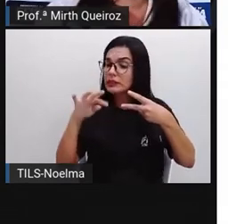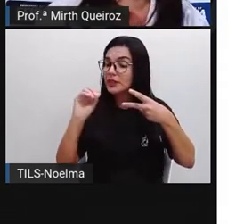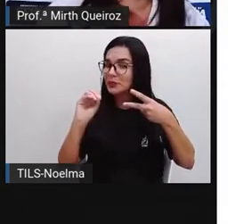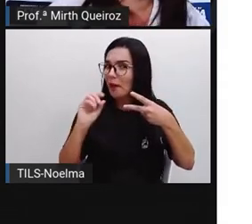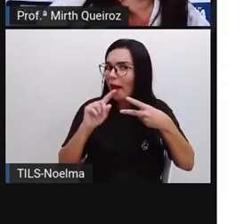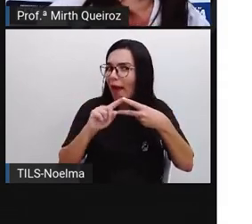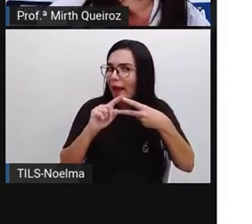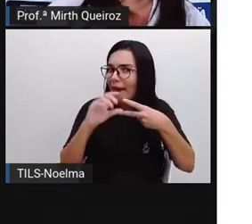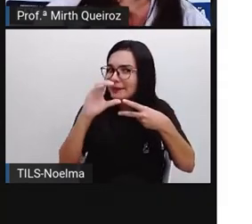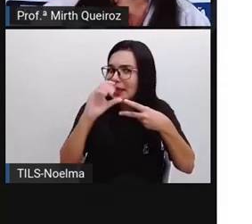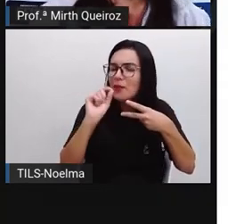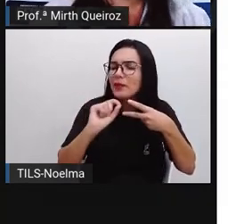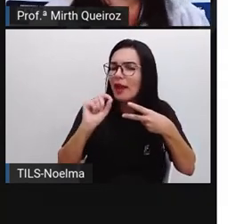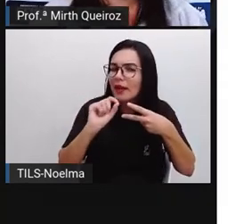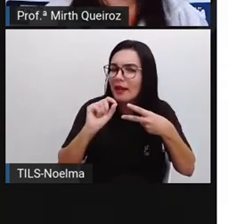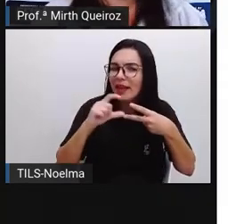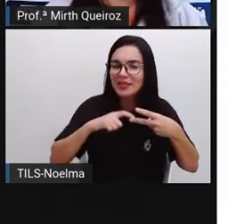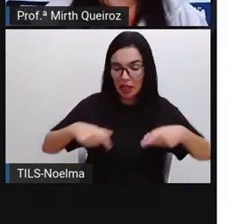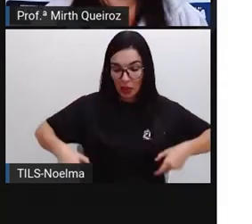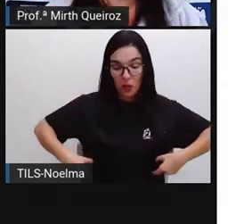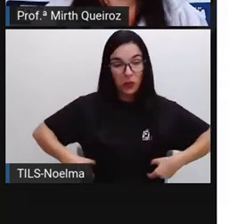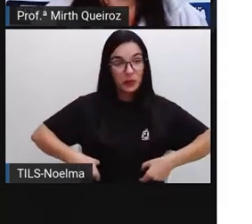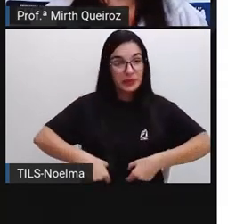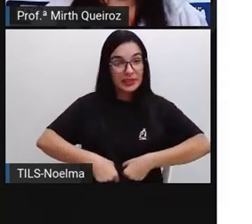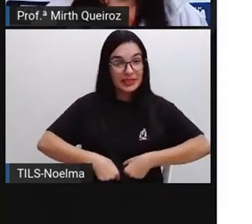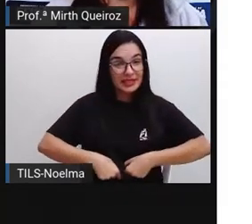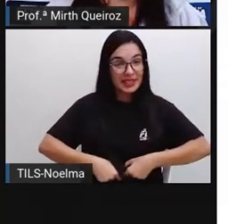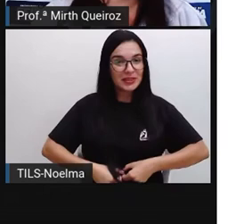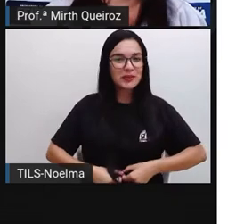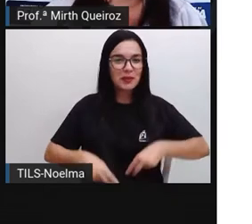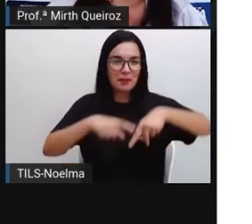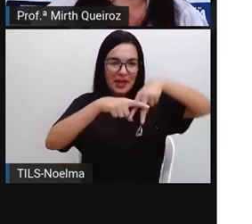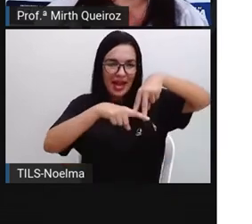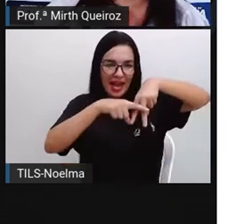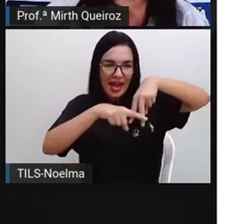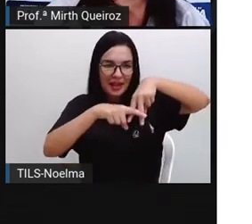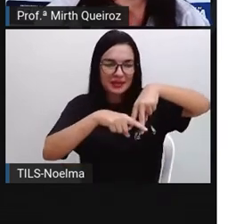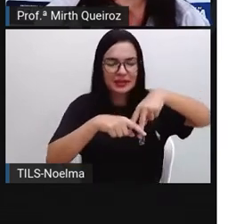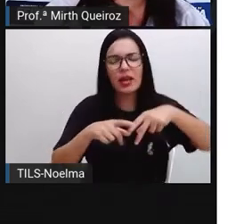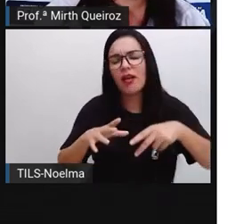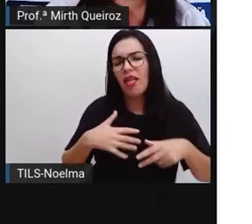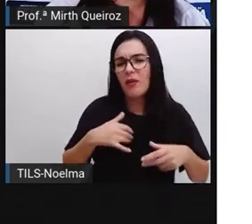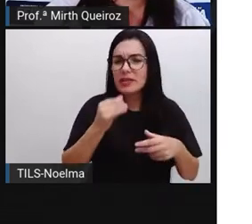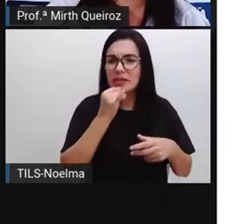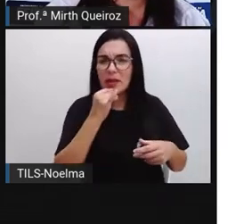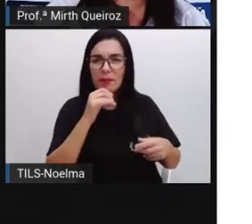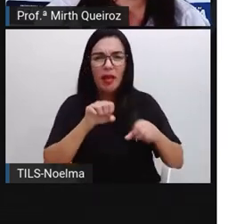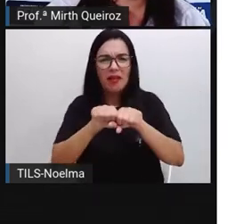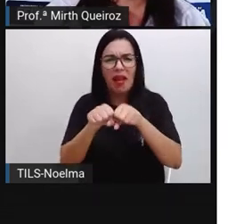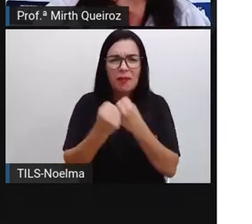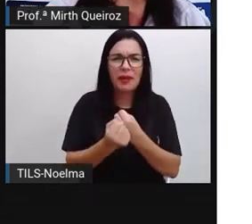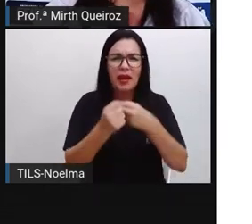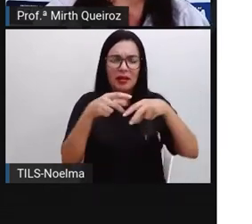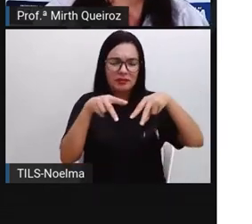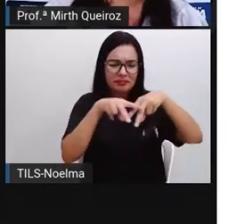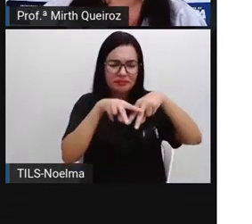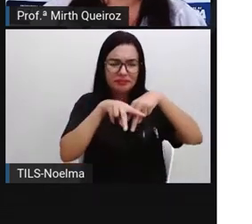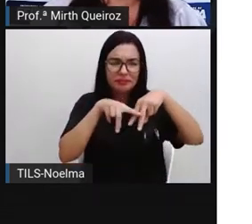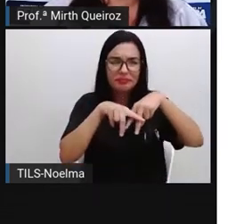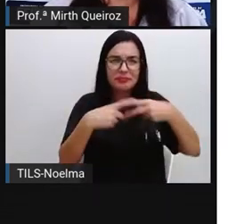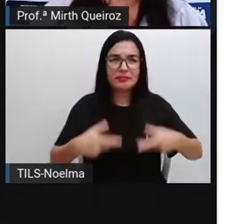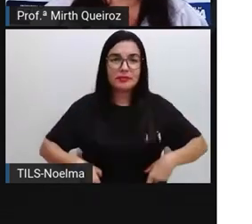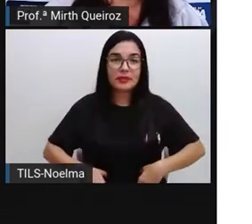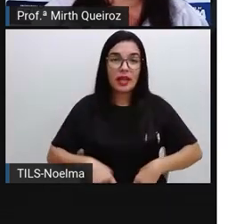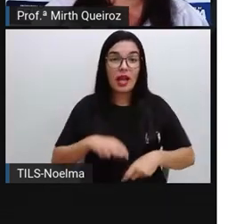Cinto com C, o acessório que a gente utiliza para calças. Parti a fivela do meu cinto com C. Sinto